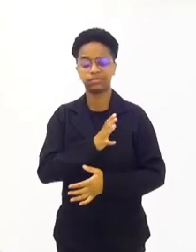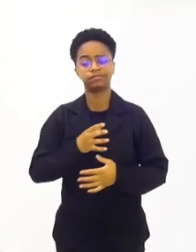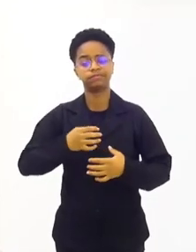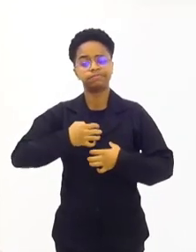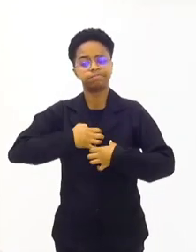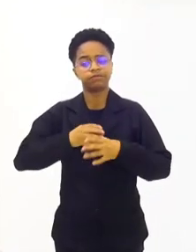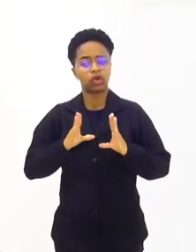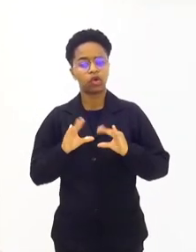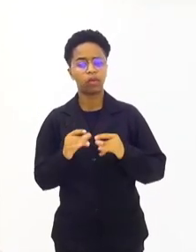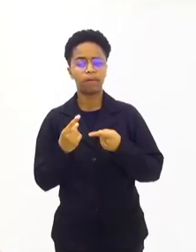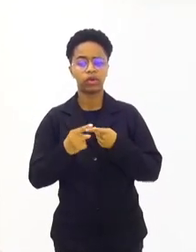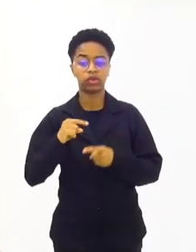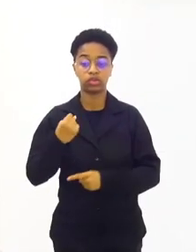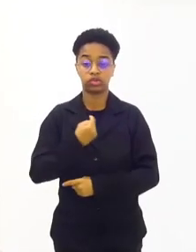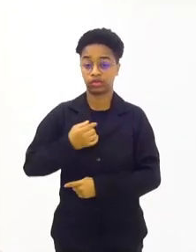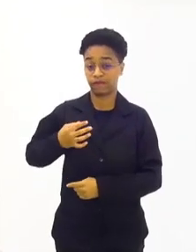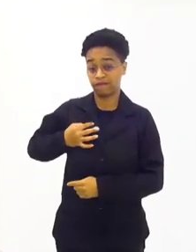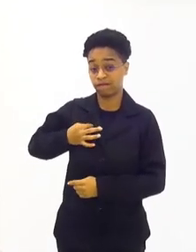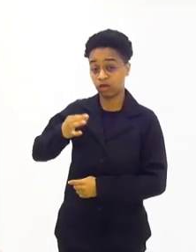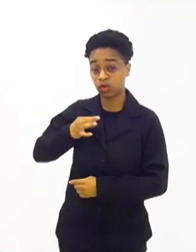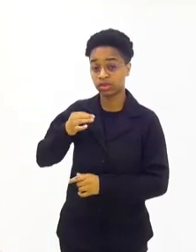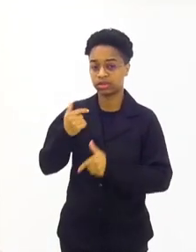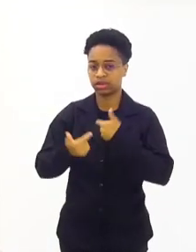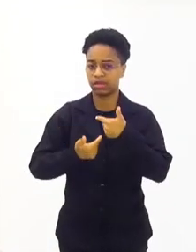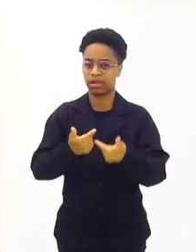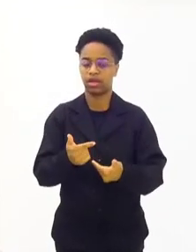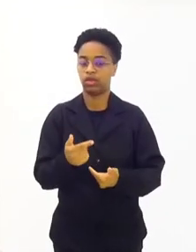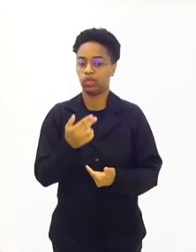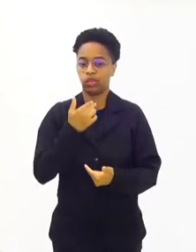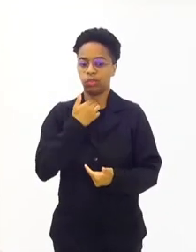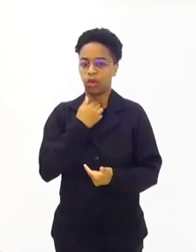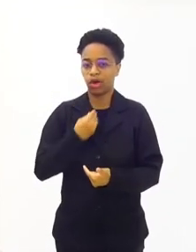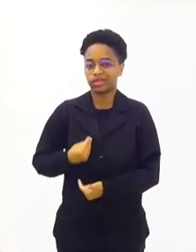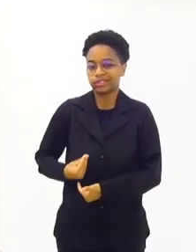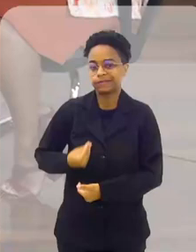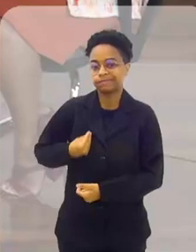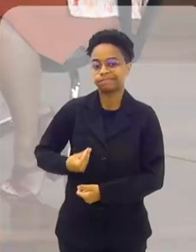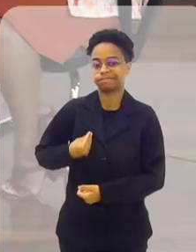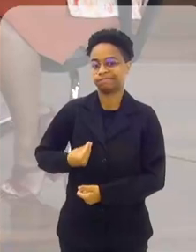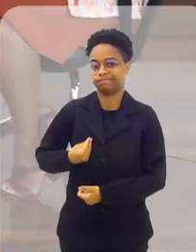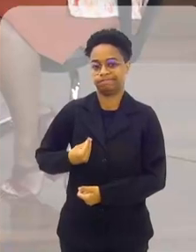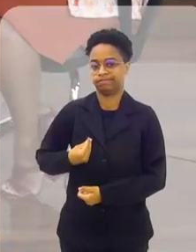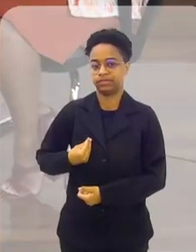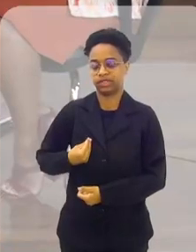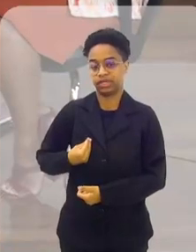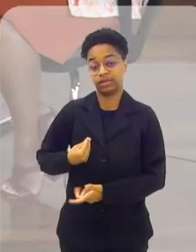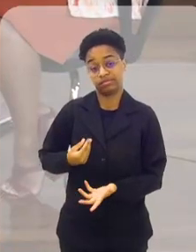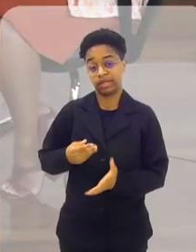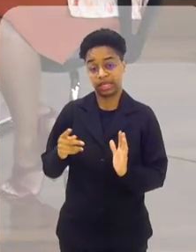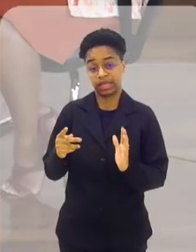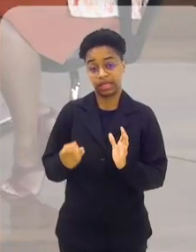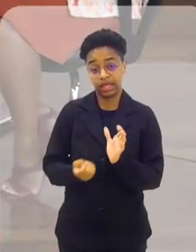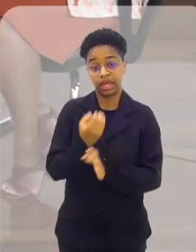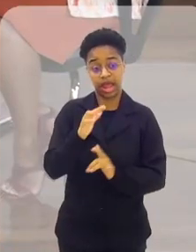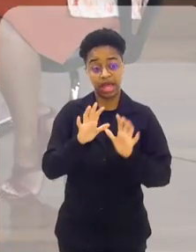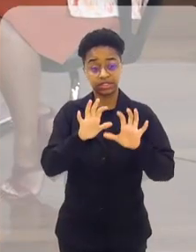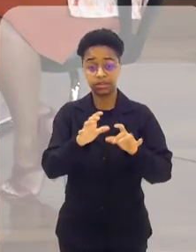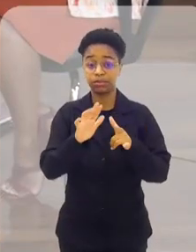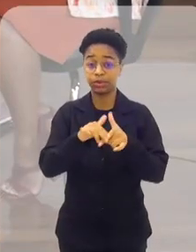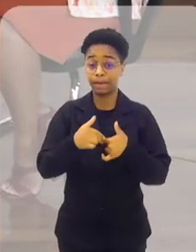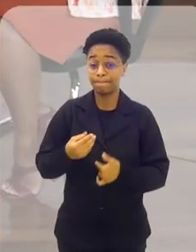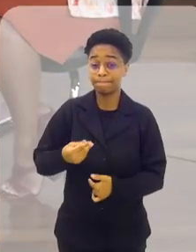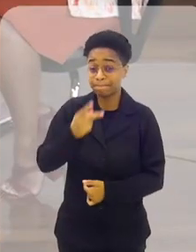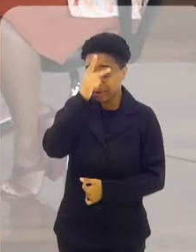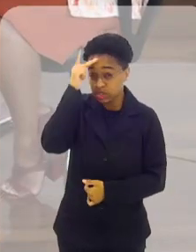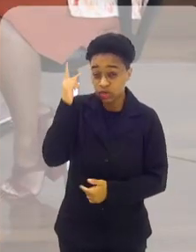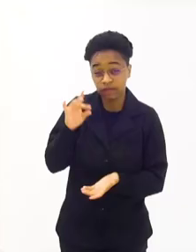de voluntário. Nós não poderíamos existir, né? A cruz vermelha não existiria, foi assim que ela foi criada, através